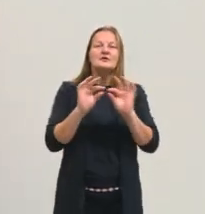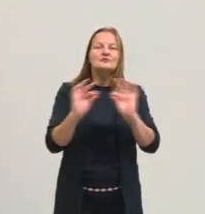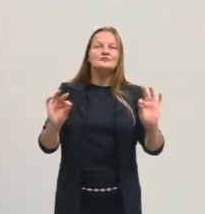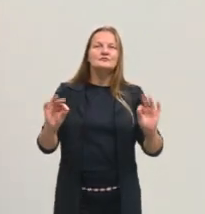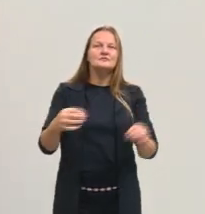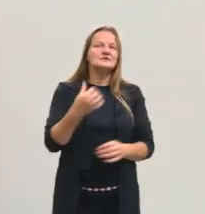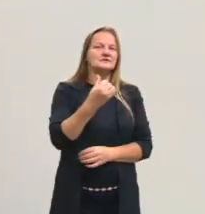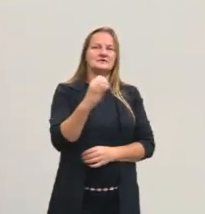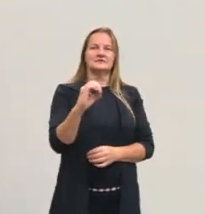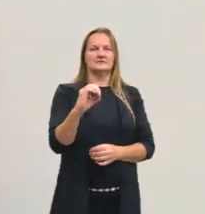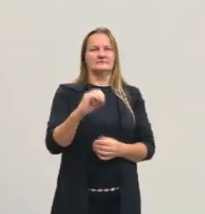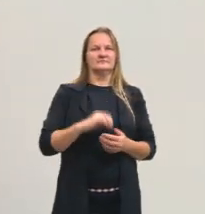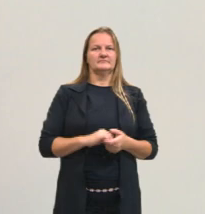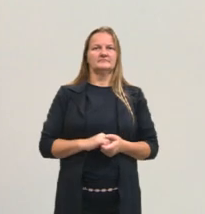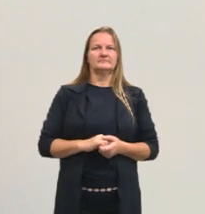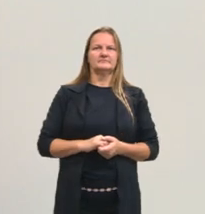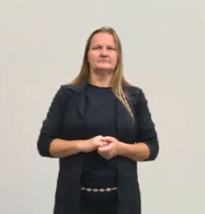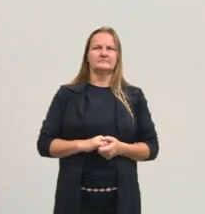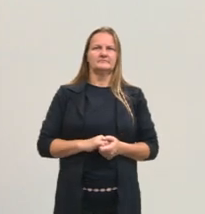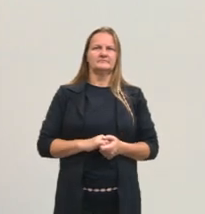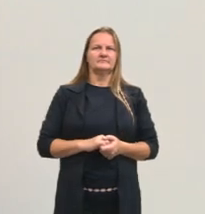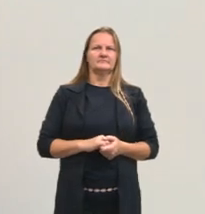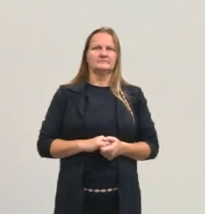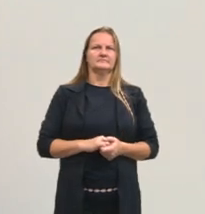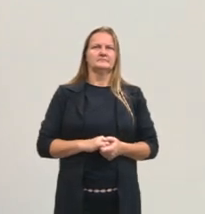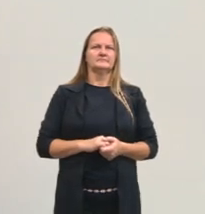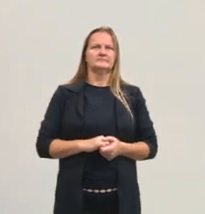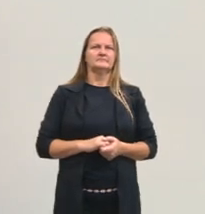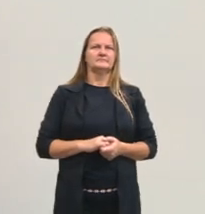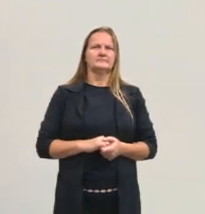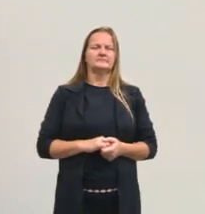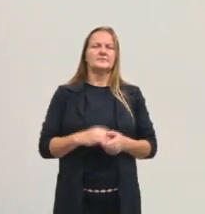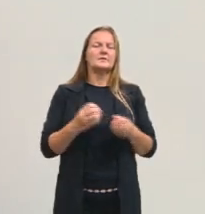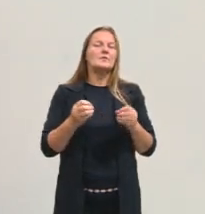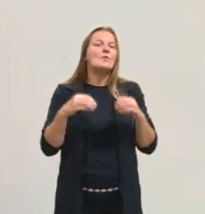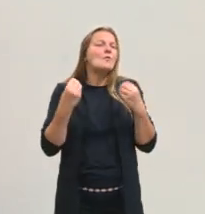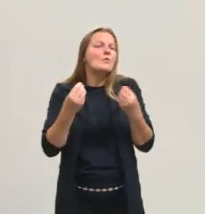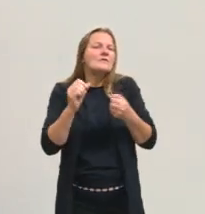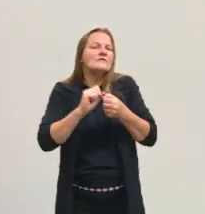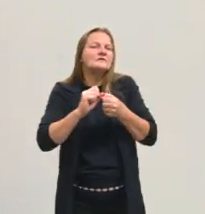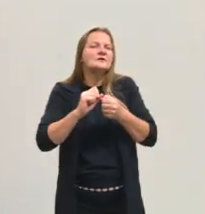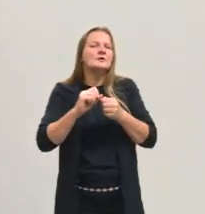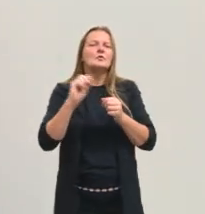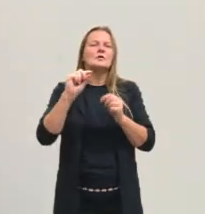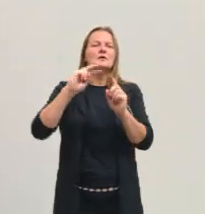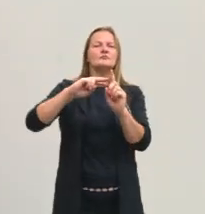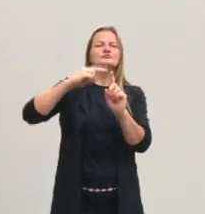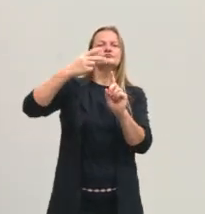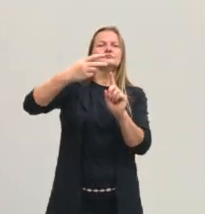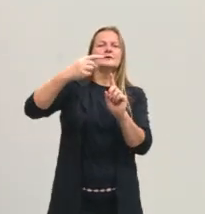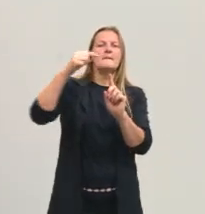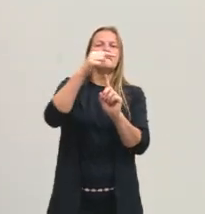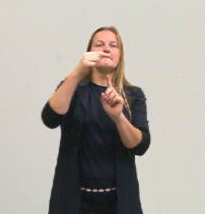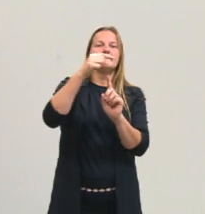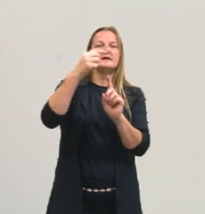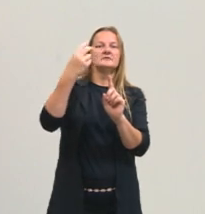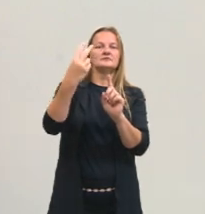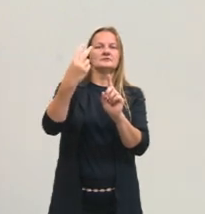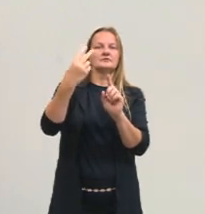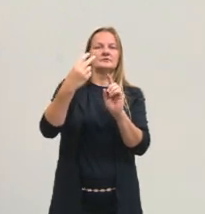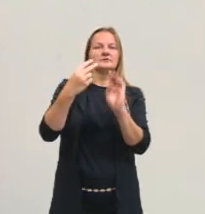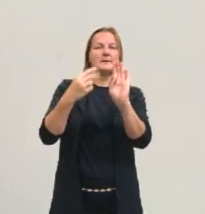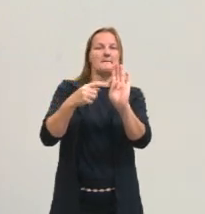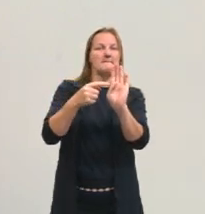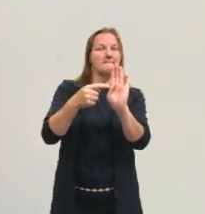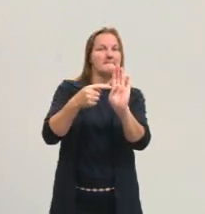escreve só 60. Tá, então a nossa vírgula está aqui. Bom, o meu expoente, ele é negativo. Lembram